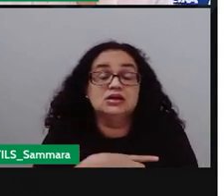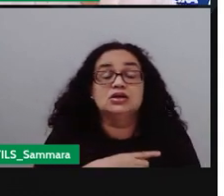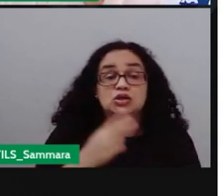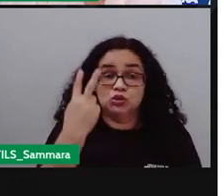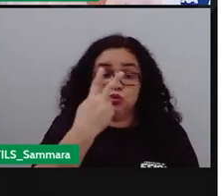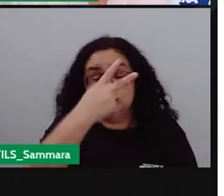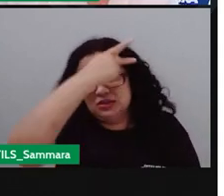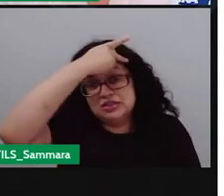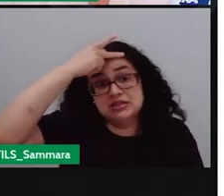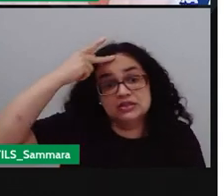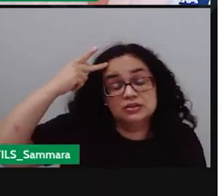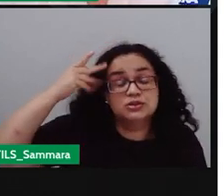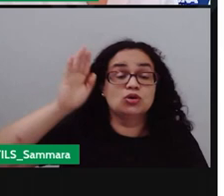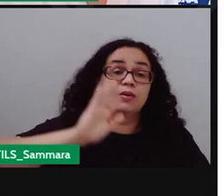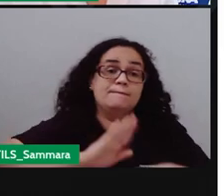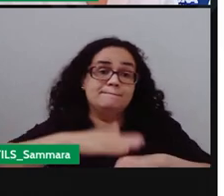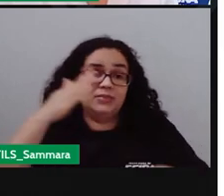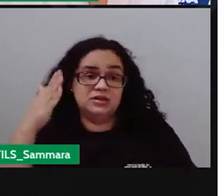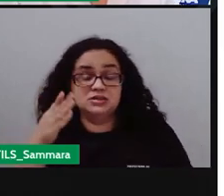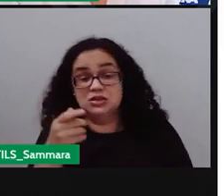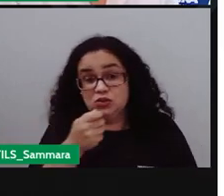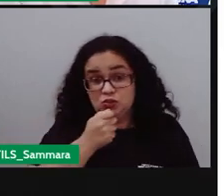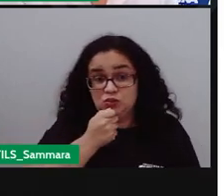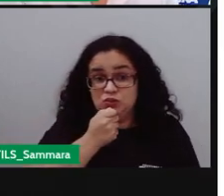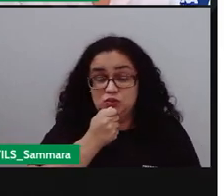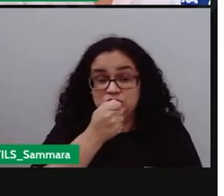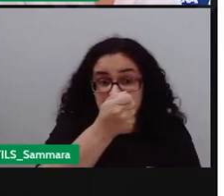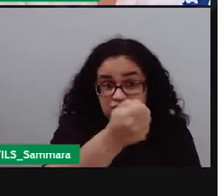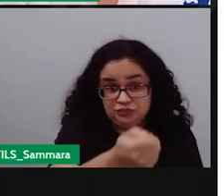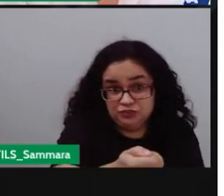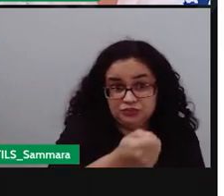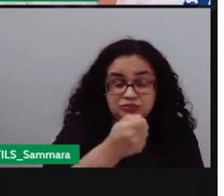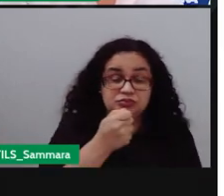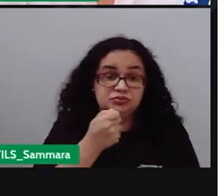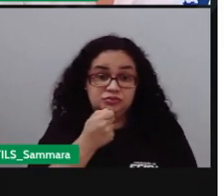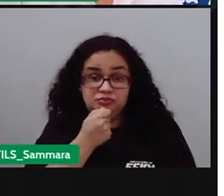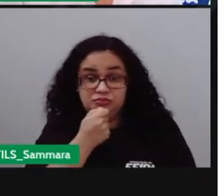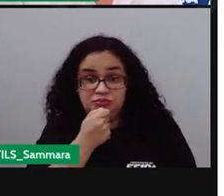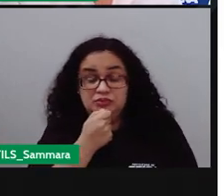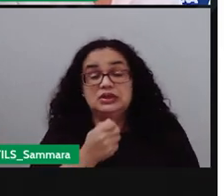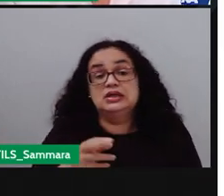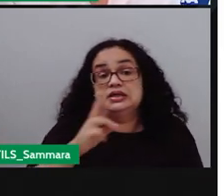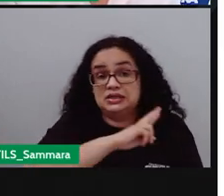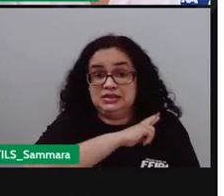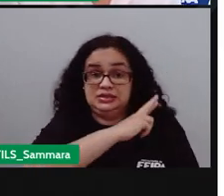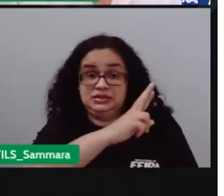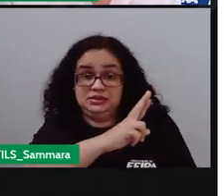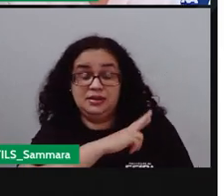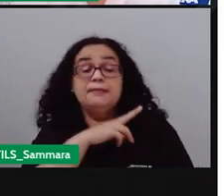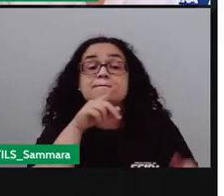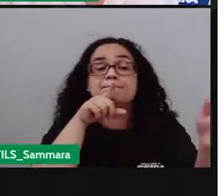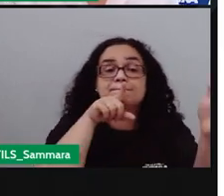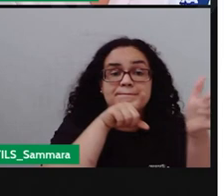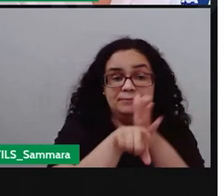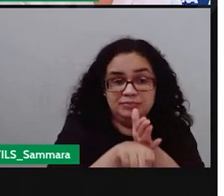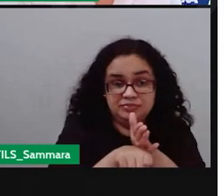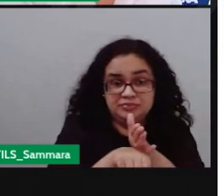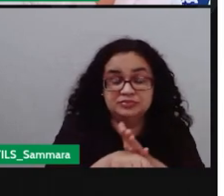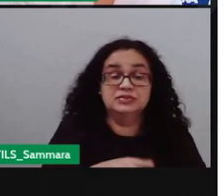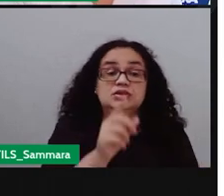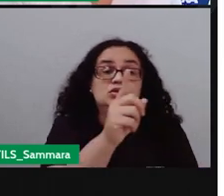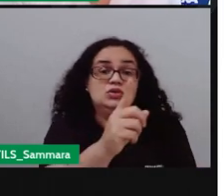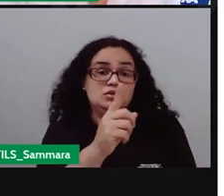entre duas pessoas ou mais. Ou seja, o entrevistador, né, responsável por fazer perguntas, o